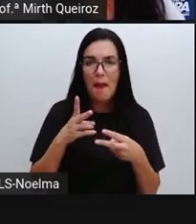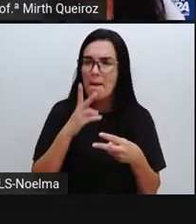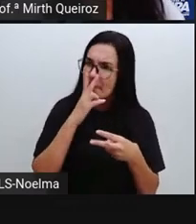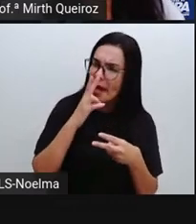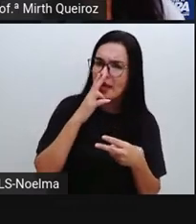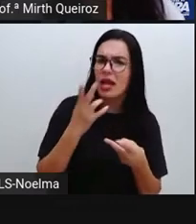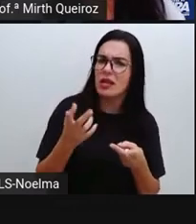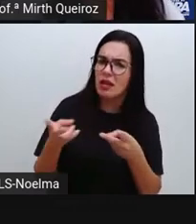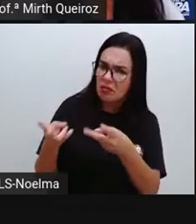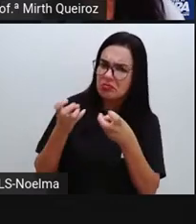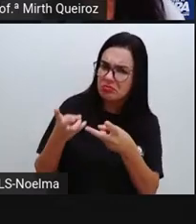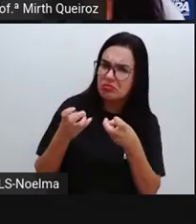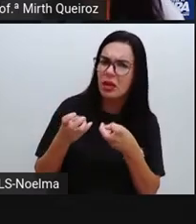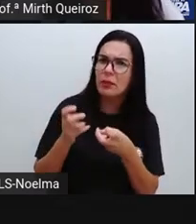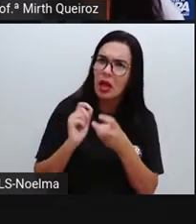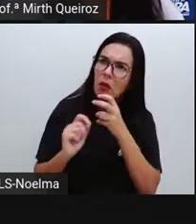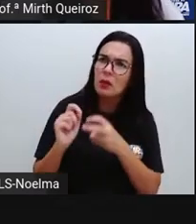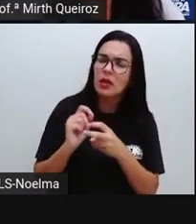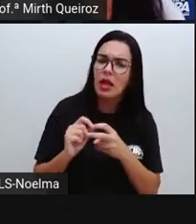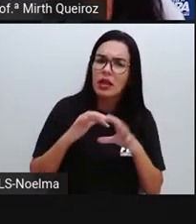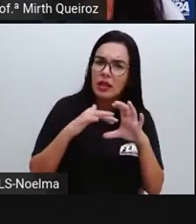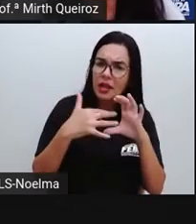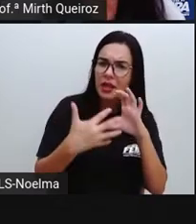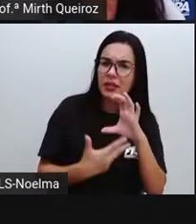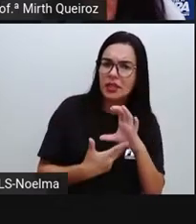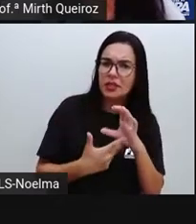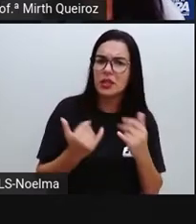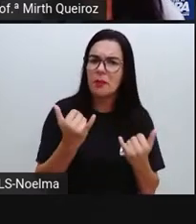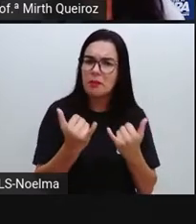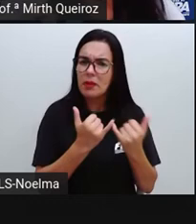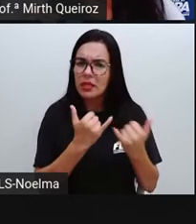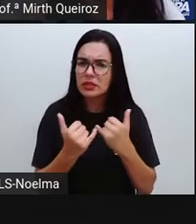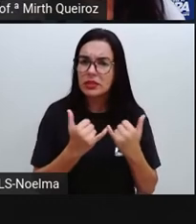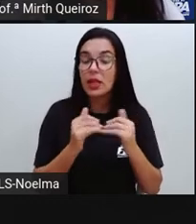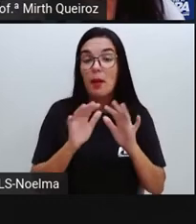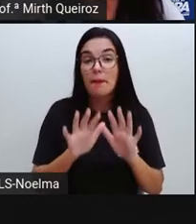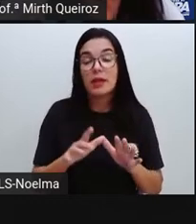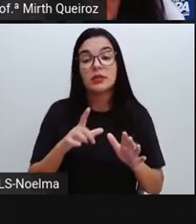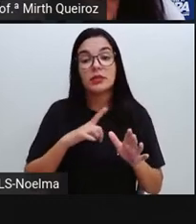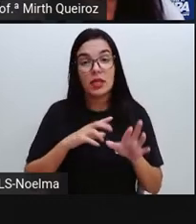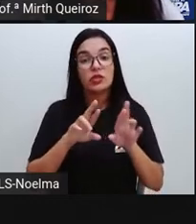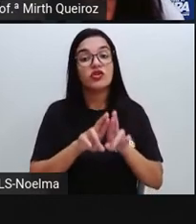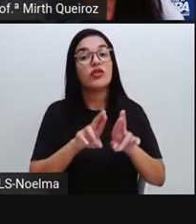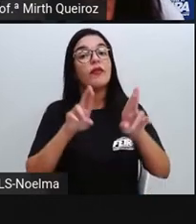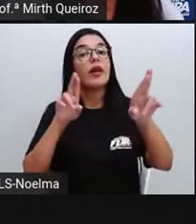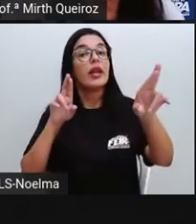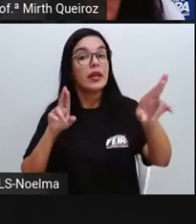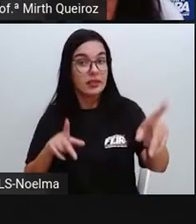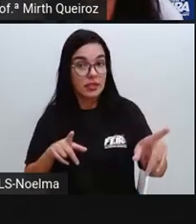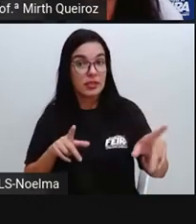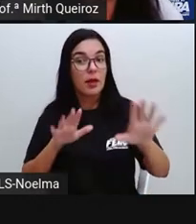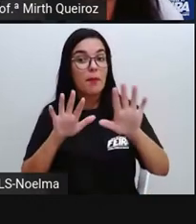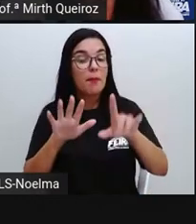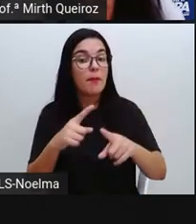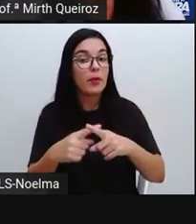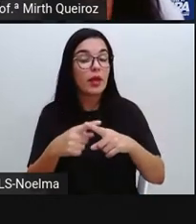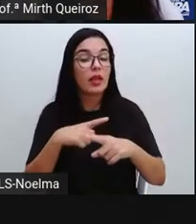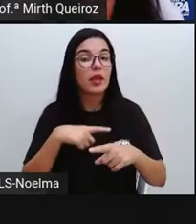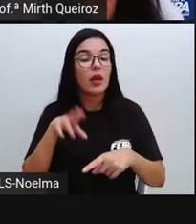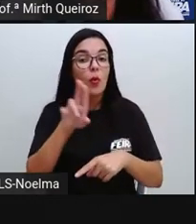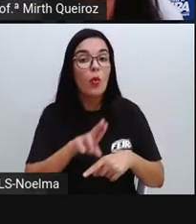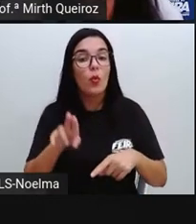apresentarem características semelhantes, elas vão se divergir, vão se diferenciar quanto às circunstâncias de uso.